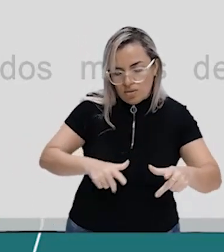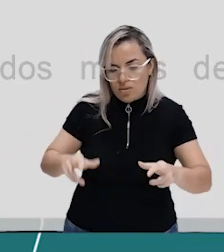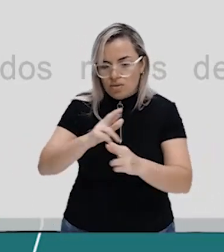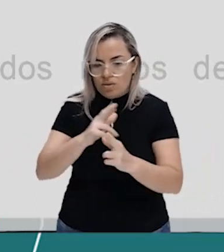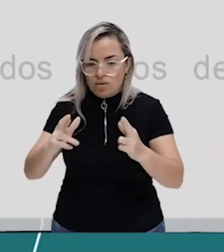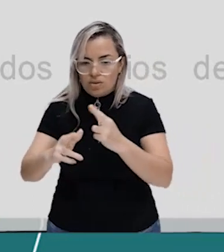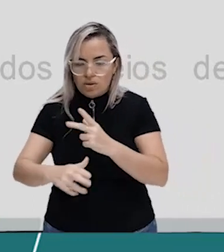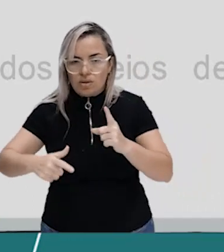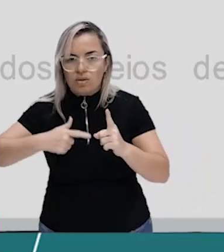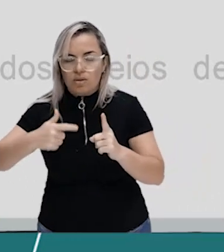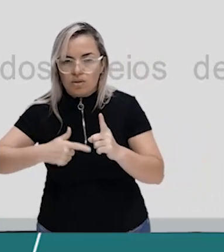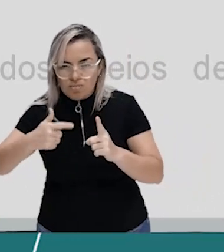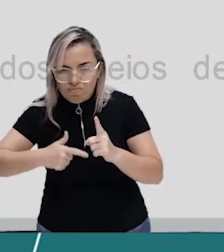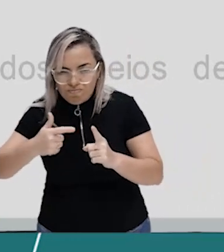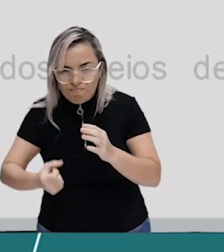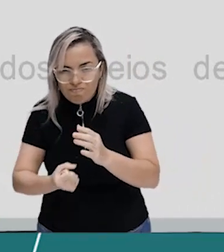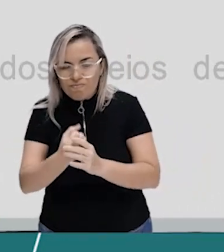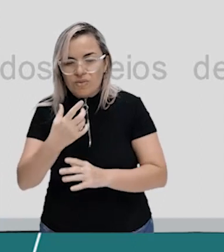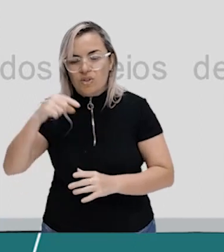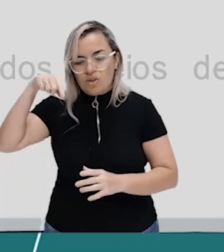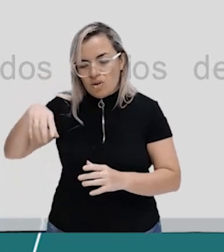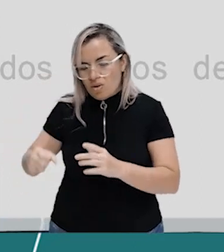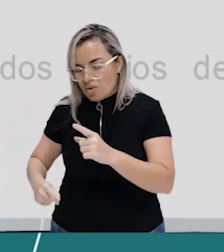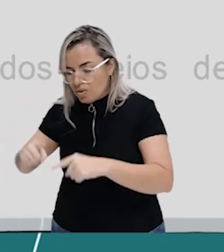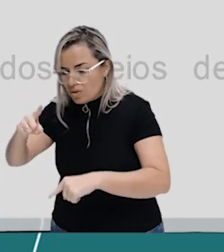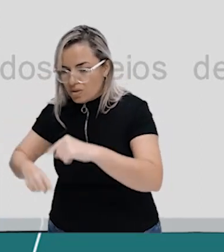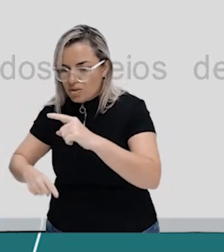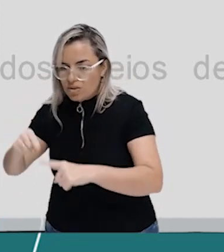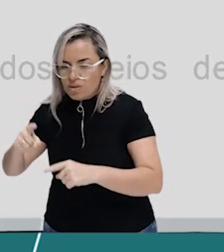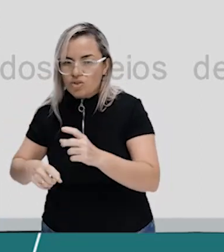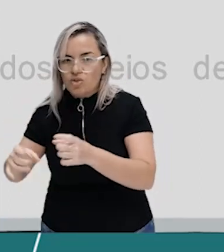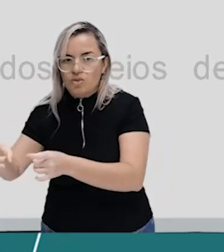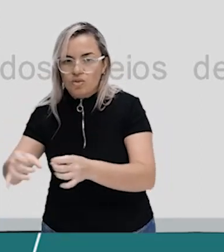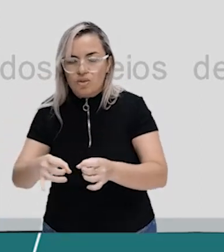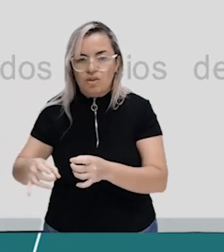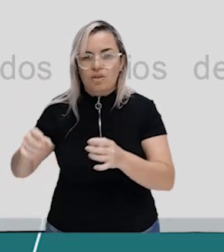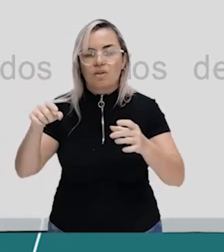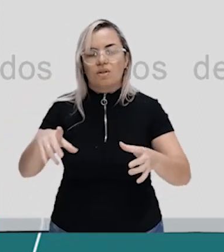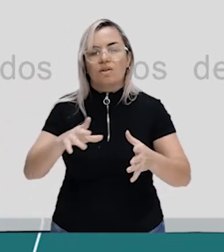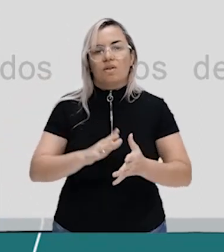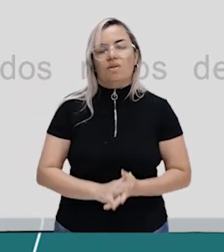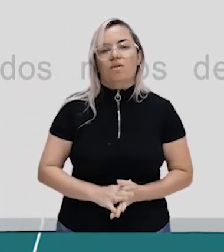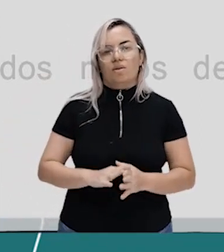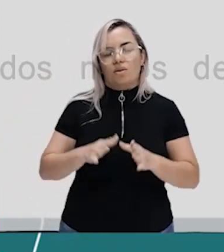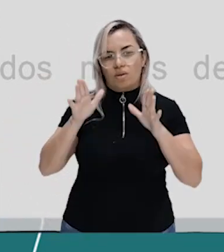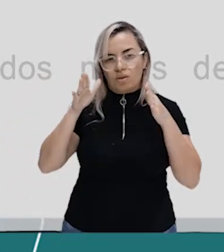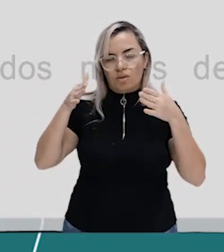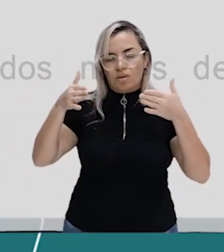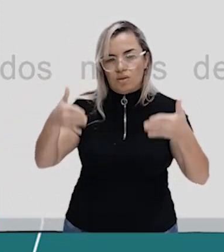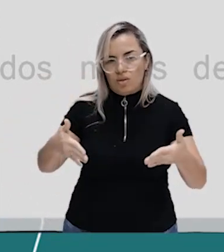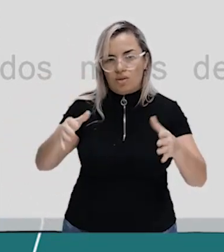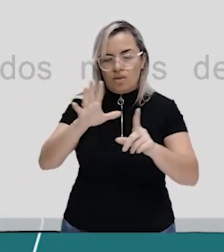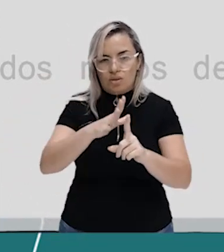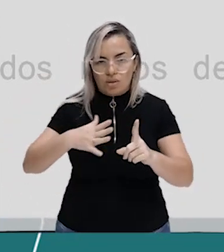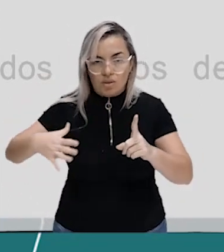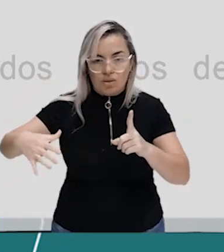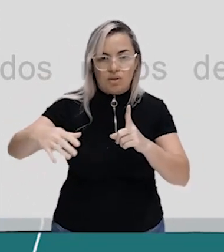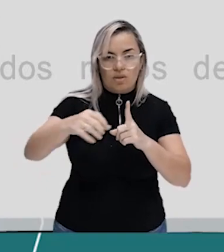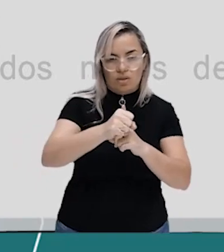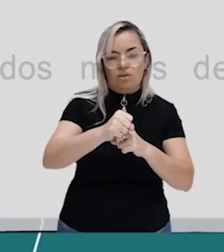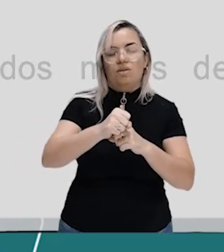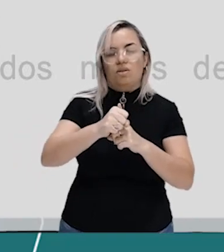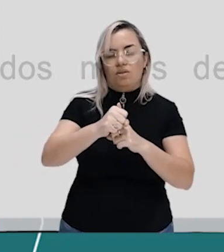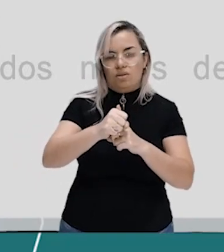relação de produção, produto, mercadoria. Certo? A visão social de Marx